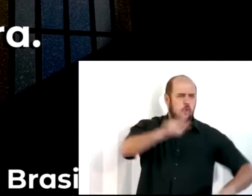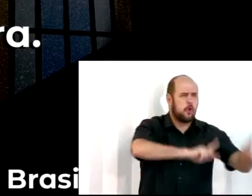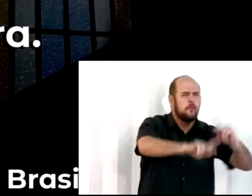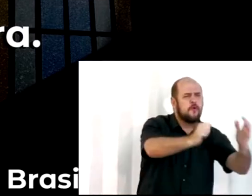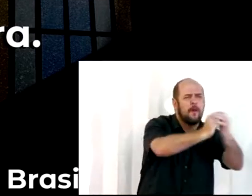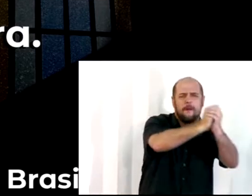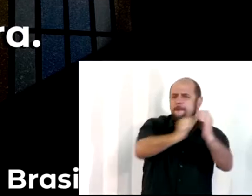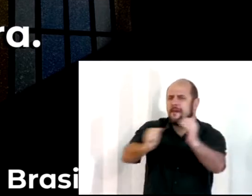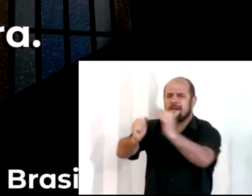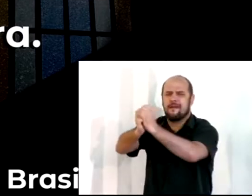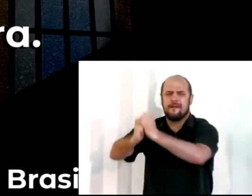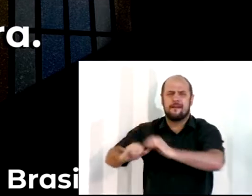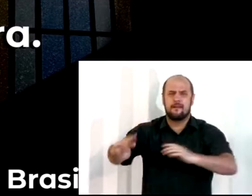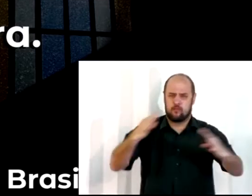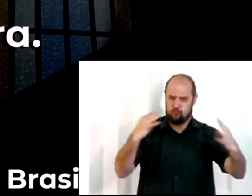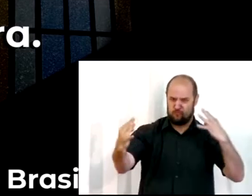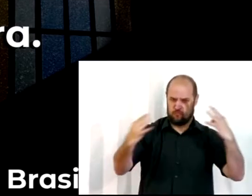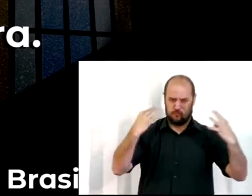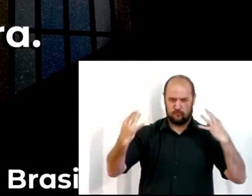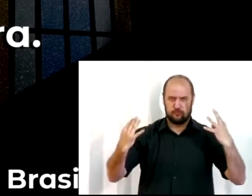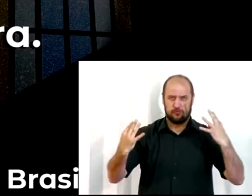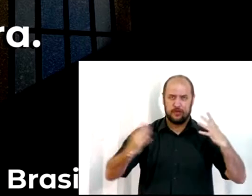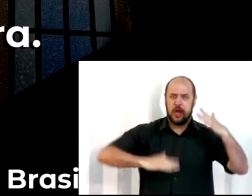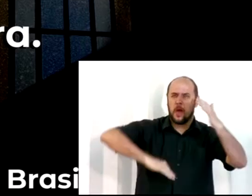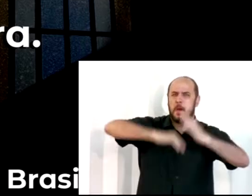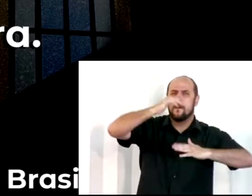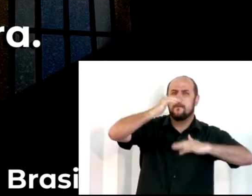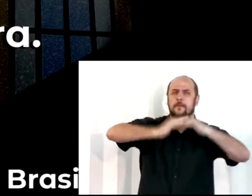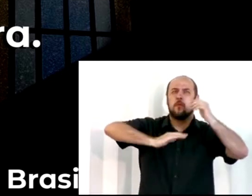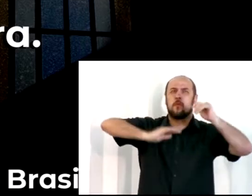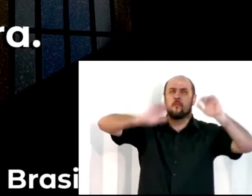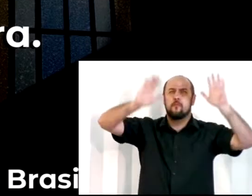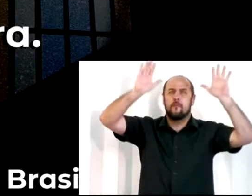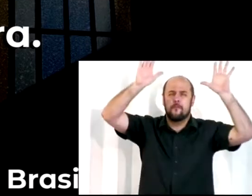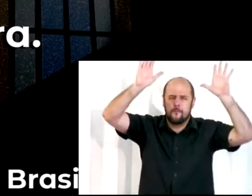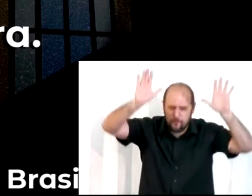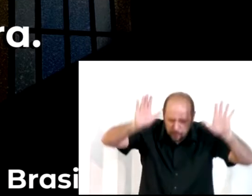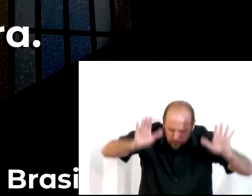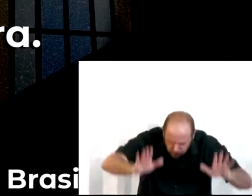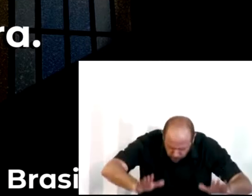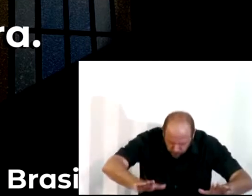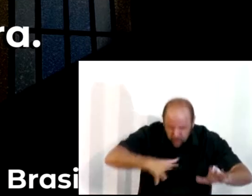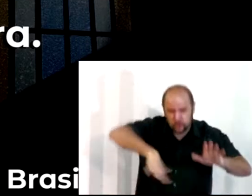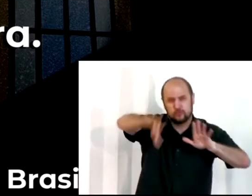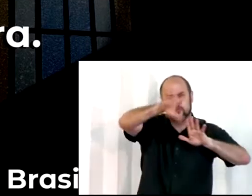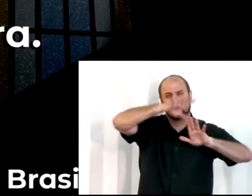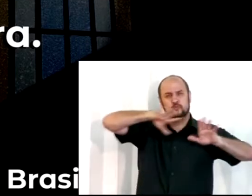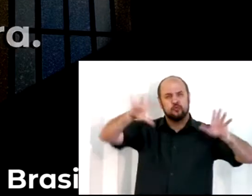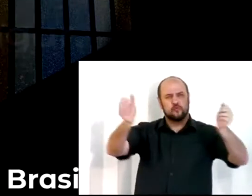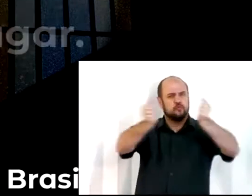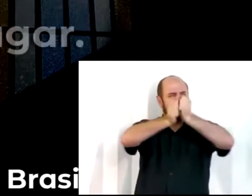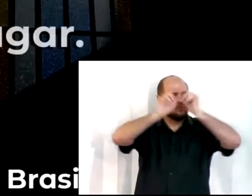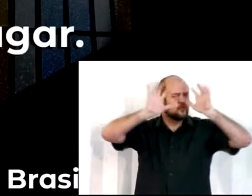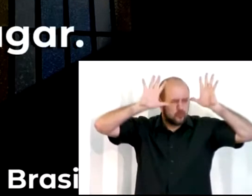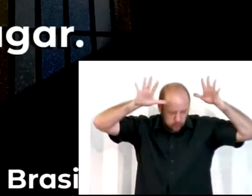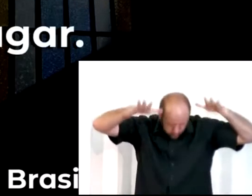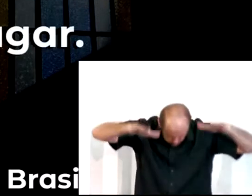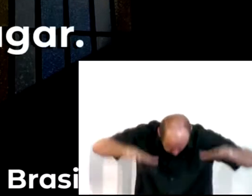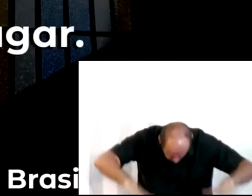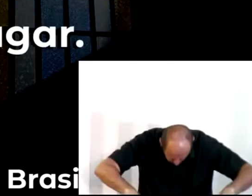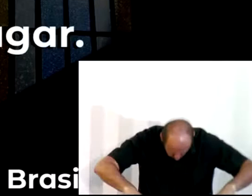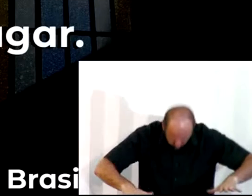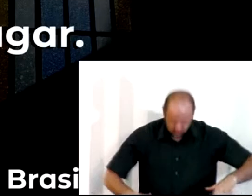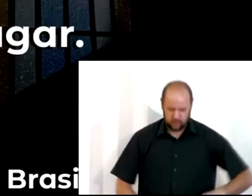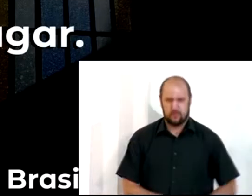Amém. E levantando as mãos, inclinaram-se e adoraram o Senhor com o rosto em terra. E